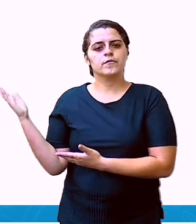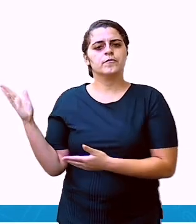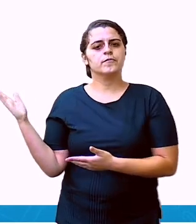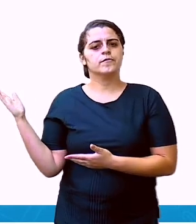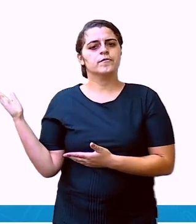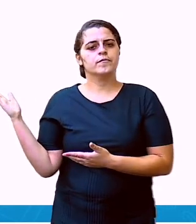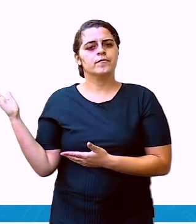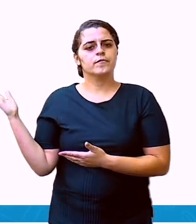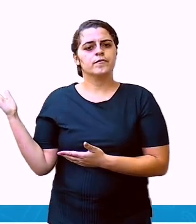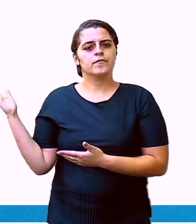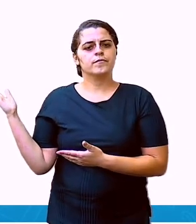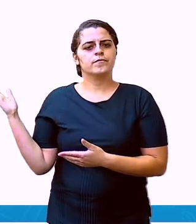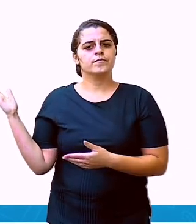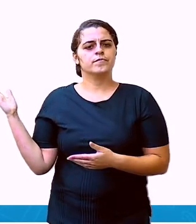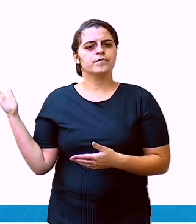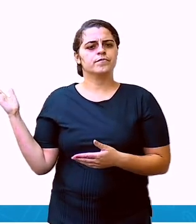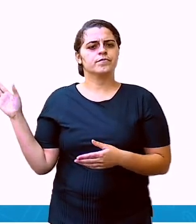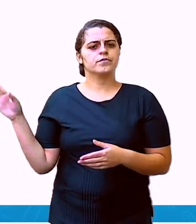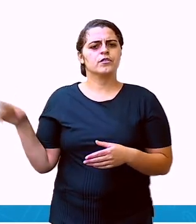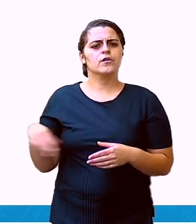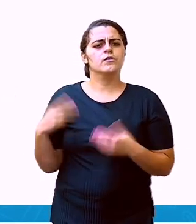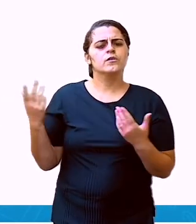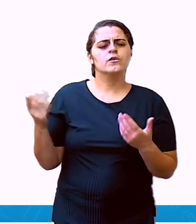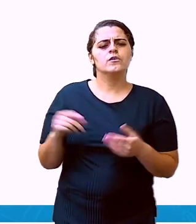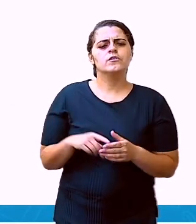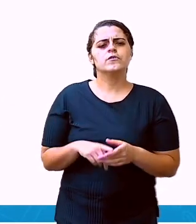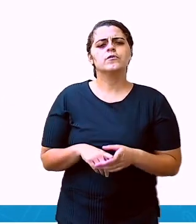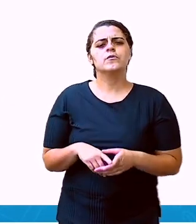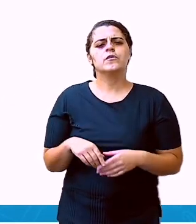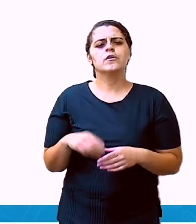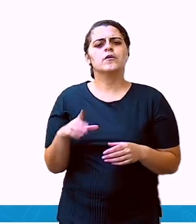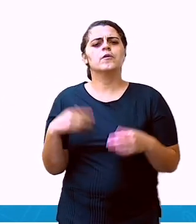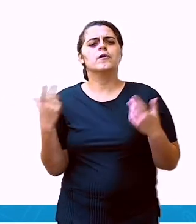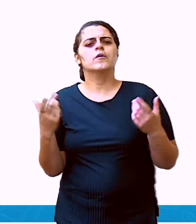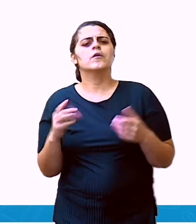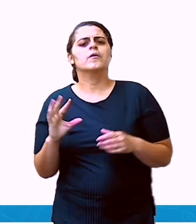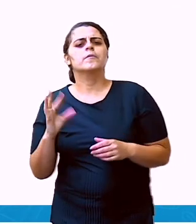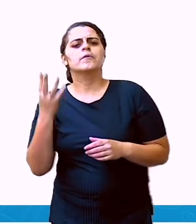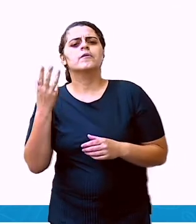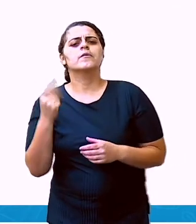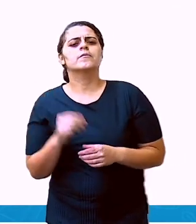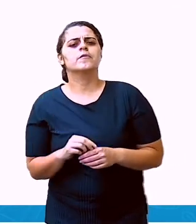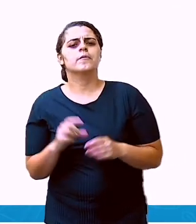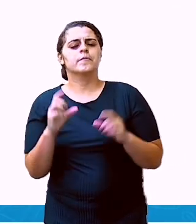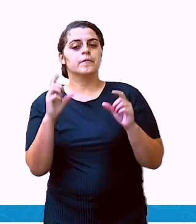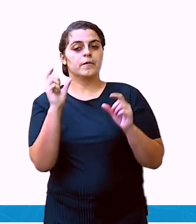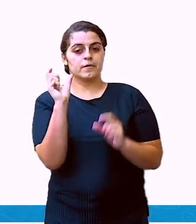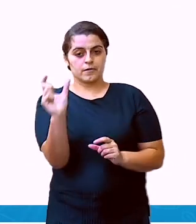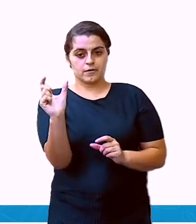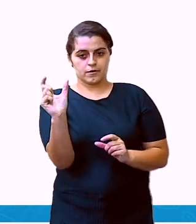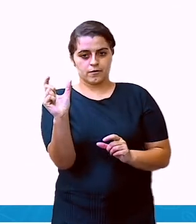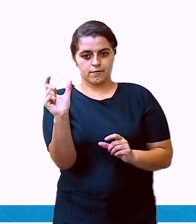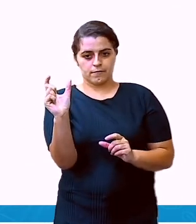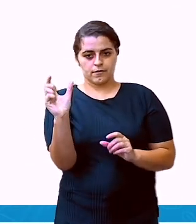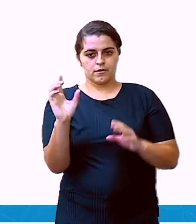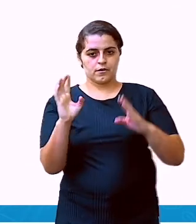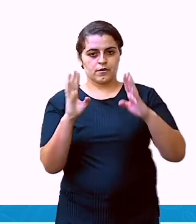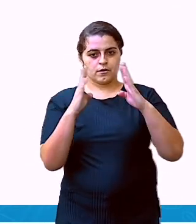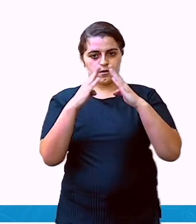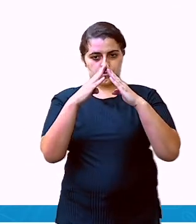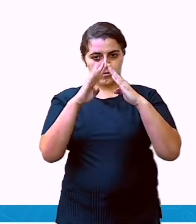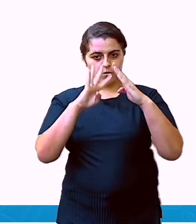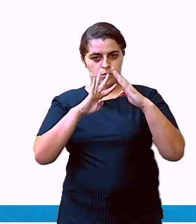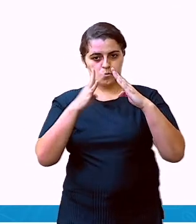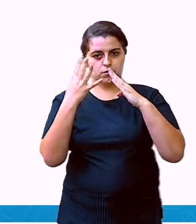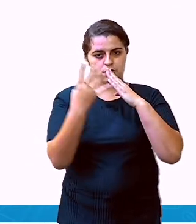Vamos ver. No nosso bilhete aparece a palavra quarentena. Observe que a Neuzinha colocou